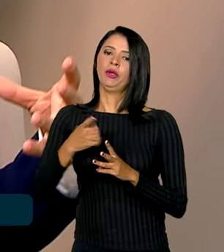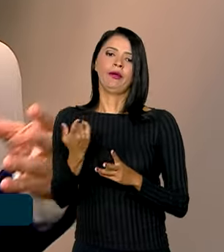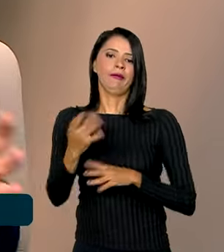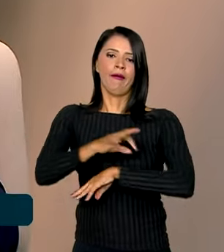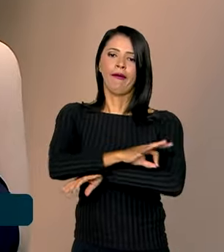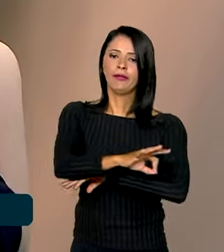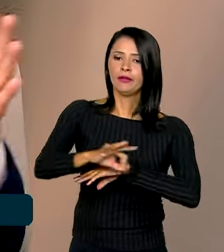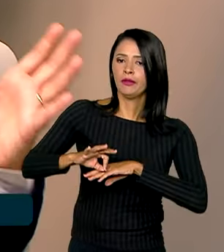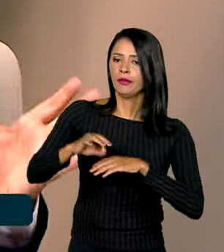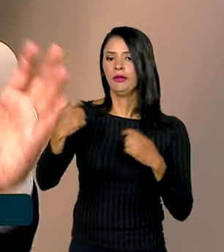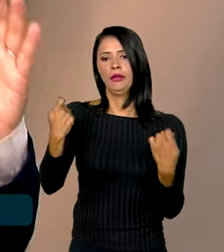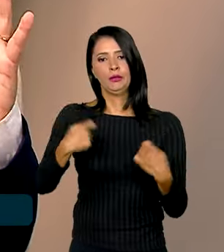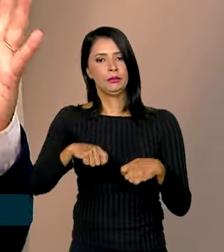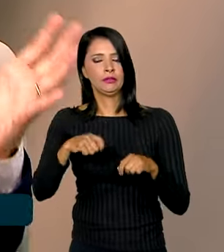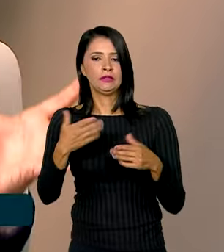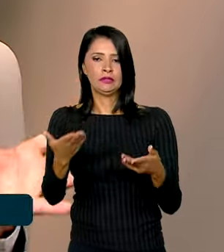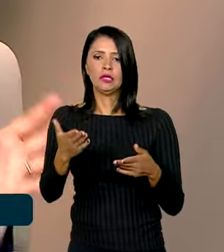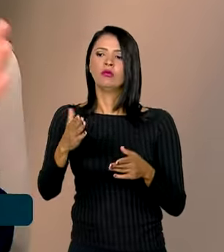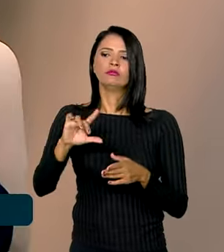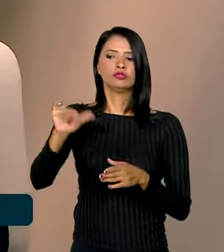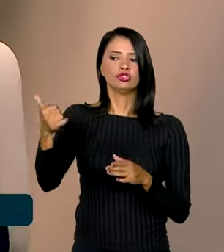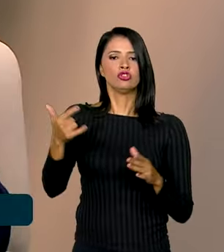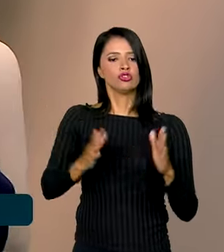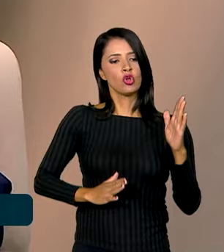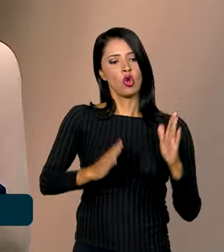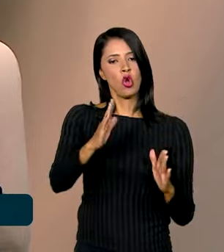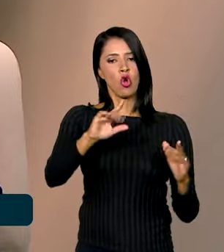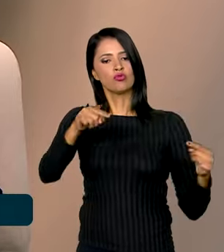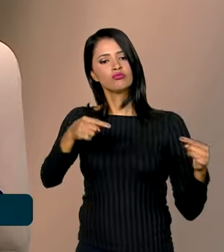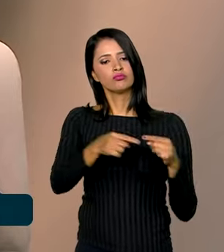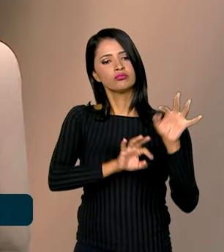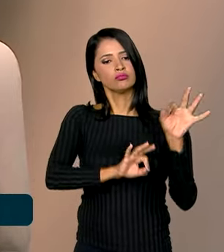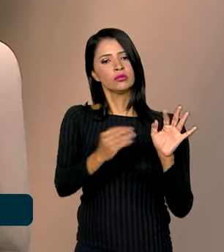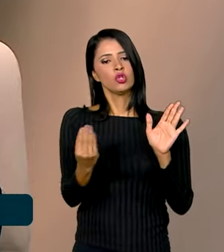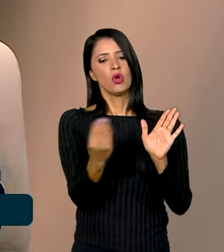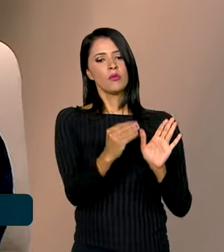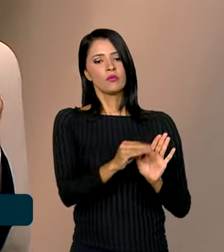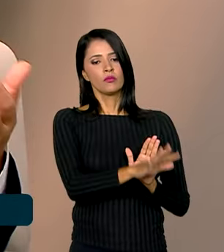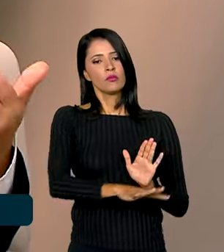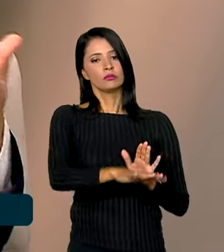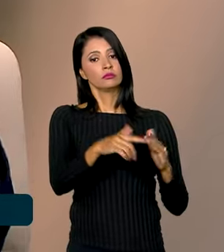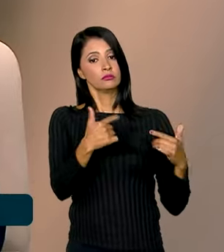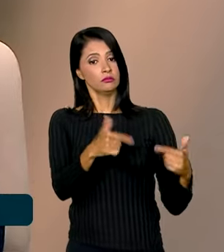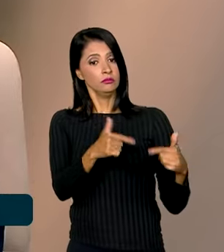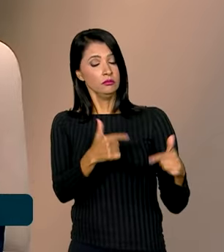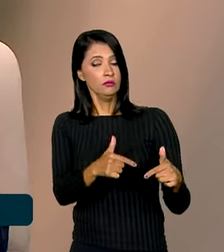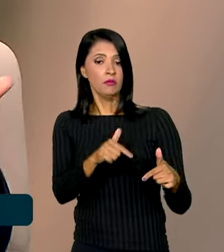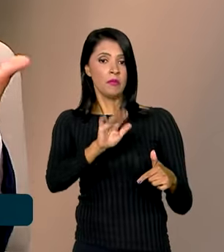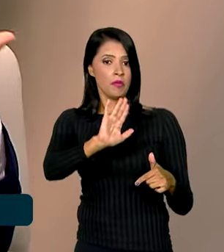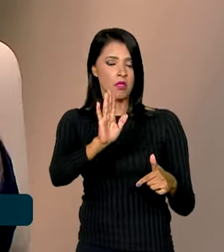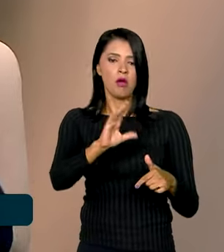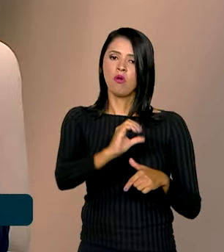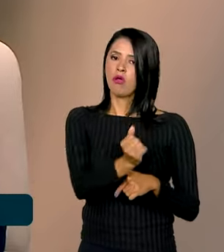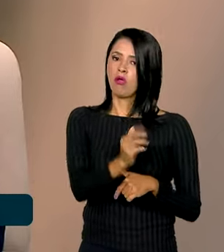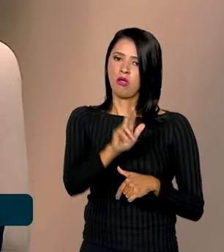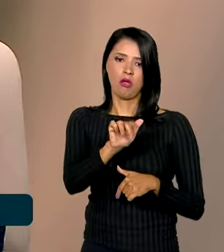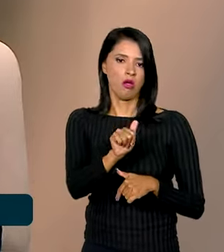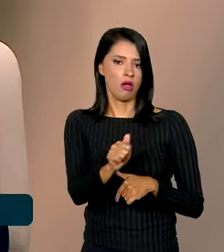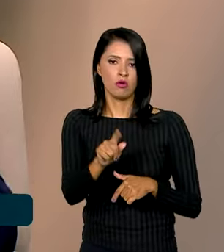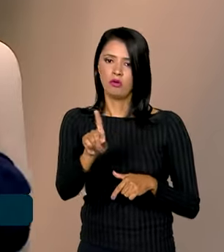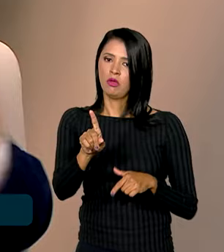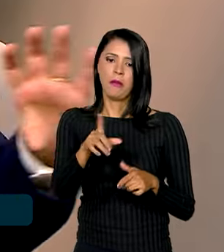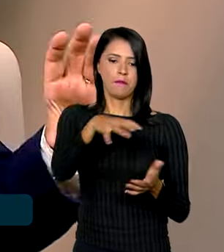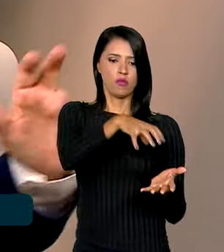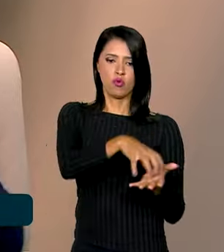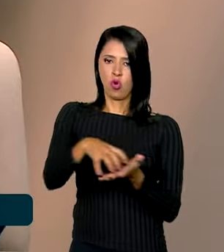Então, a lógica é que a gente montou blocos por áreas de atuação, não necessariamente por cargos e também não necessariamente por